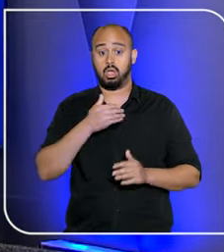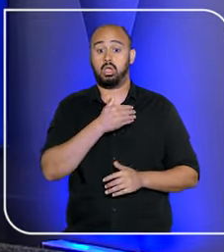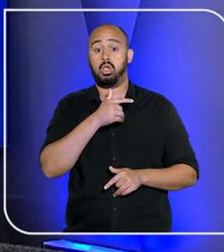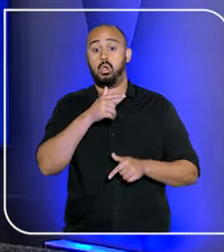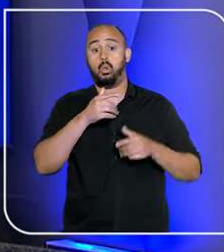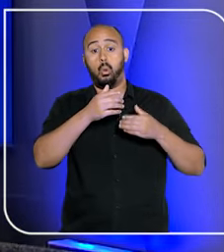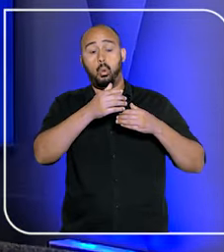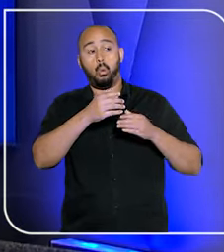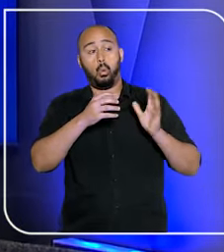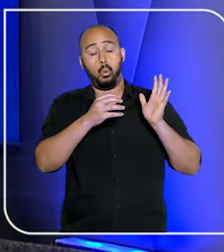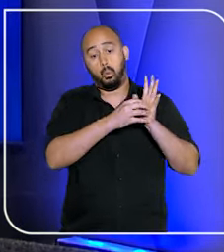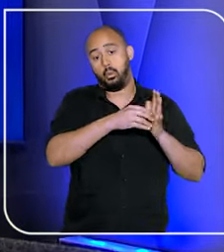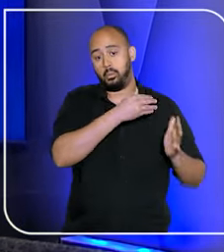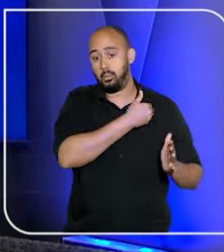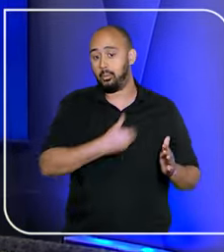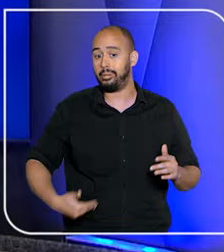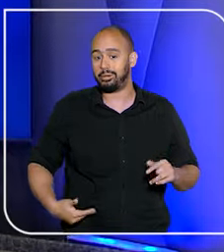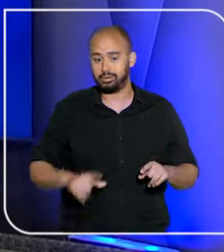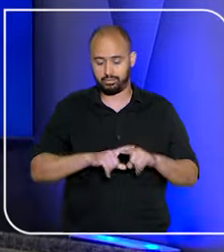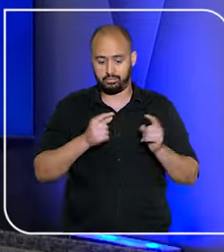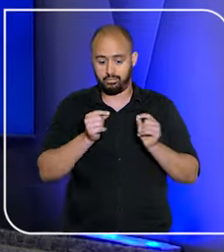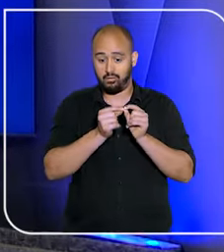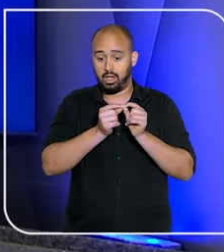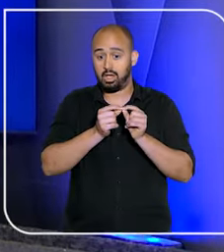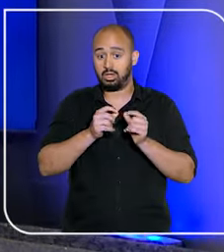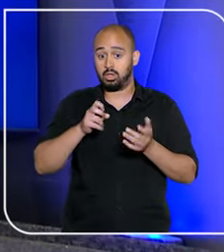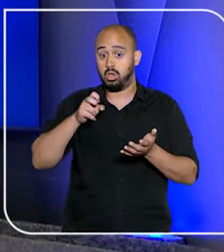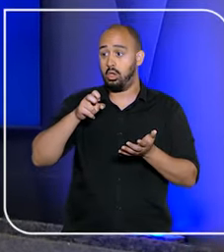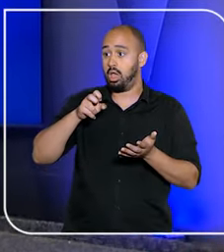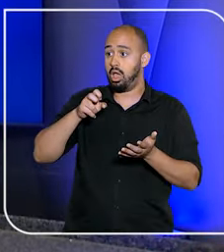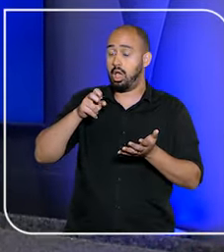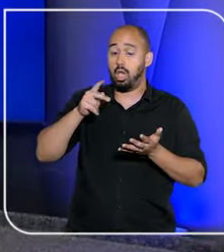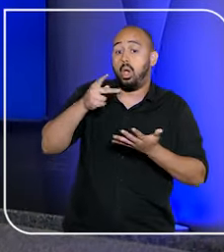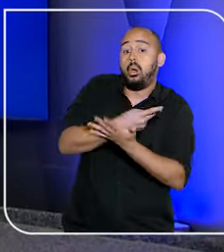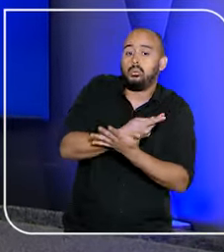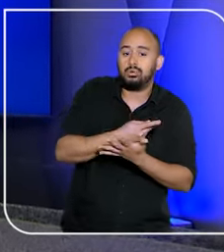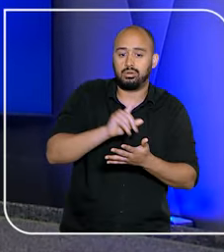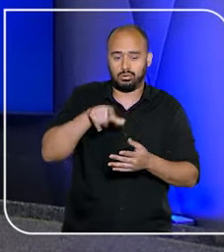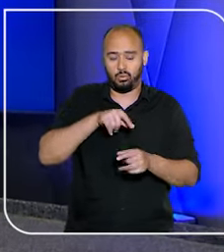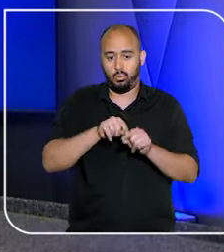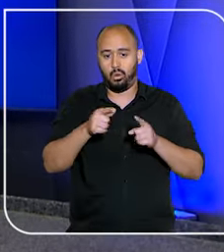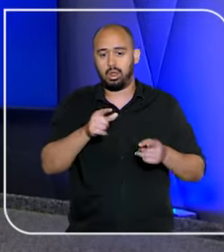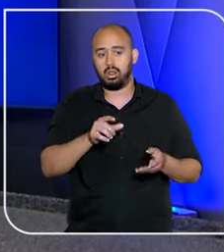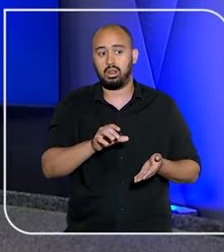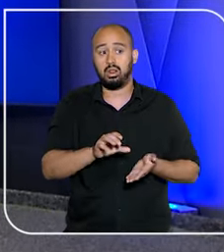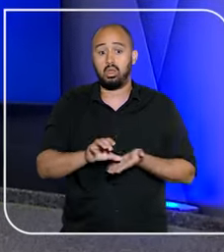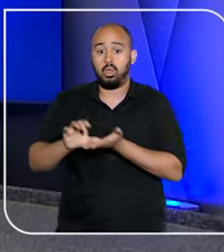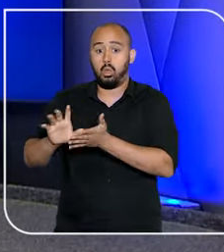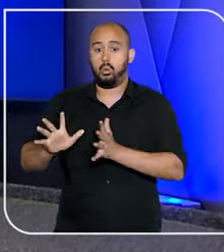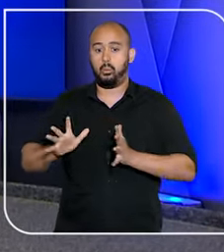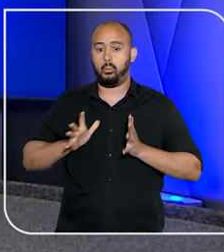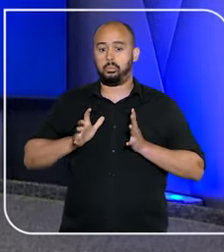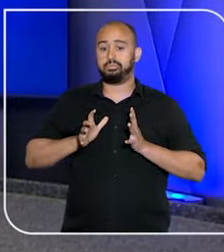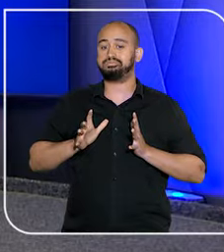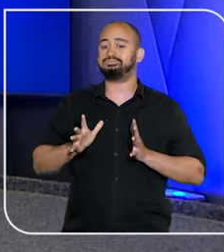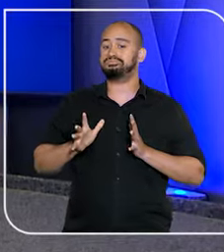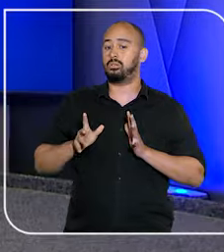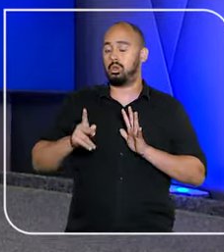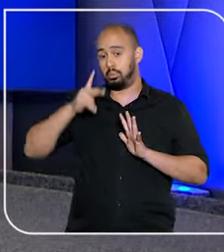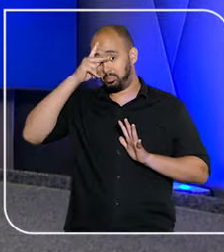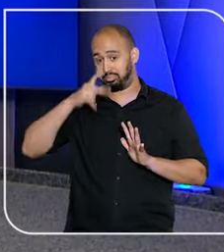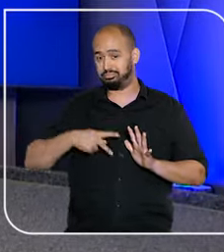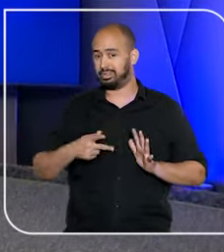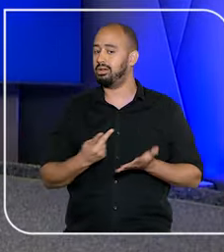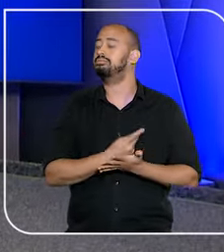pratica atos ilegais, causando prejuízo aos cofres públicos ou levando ao enriquecimento